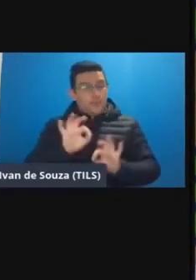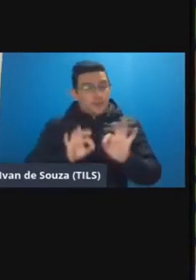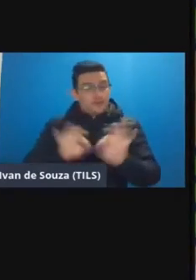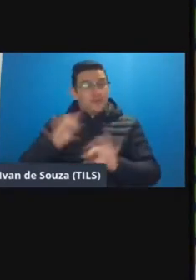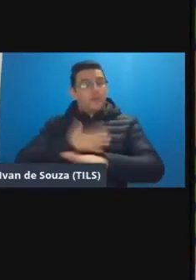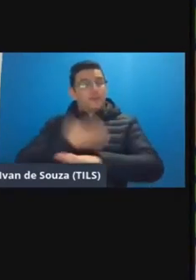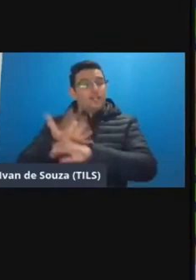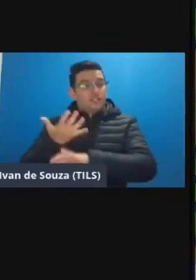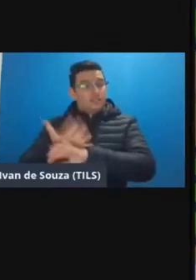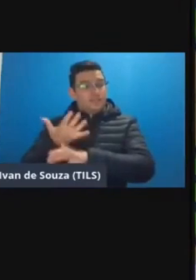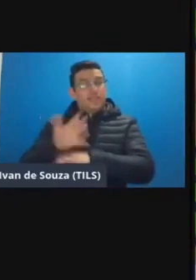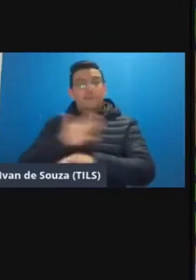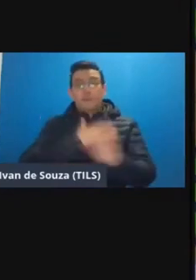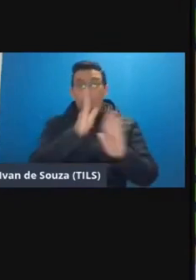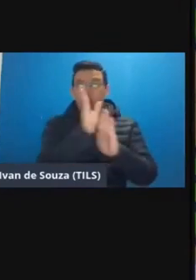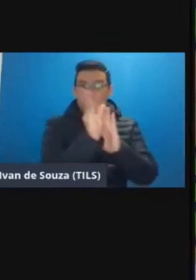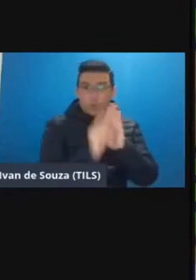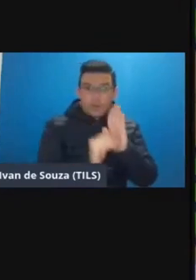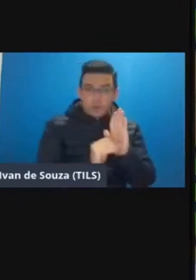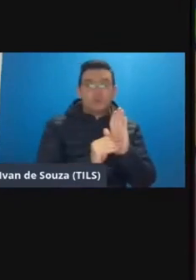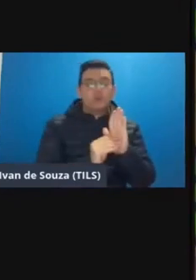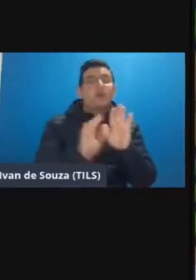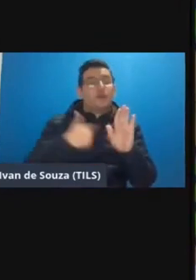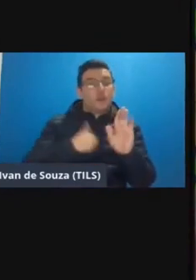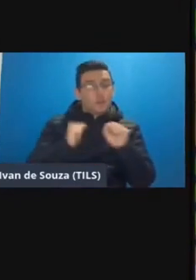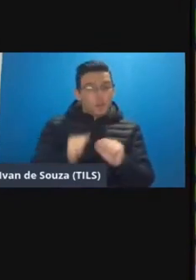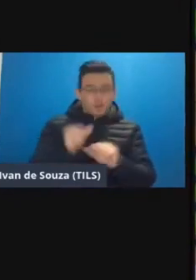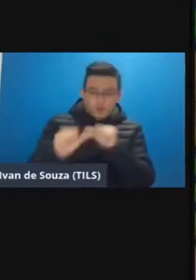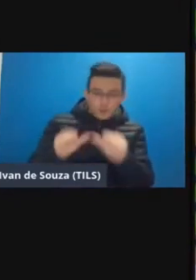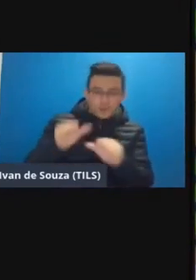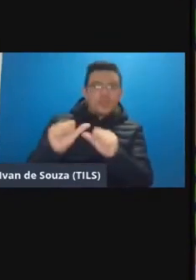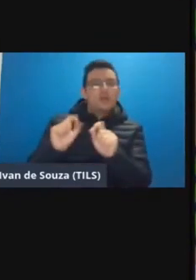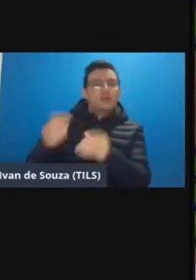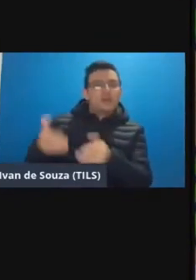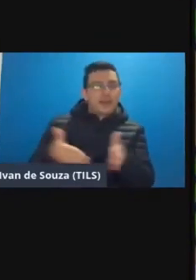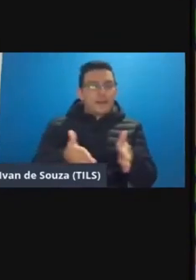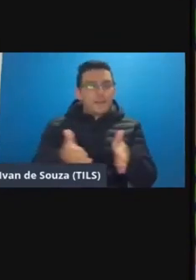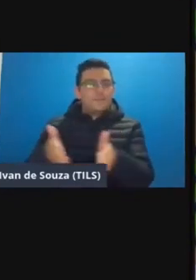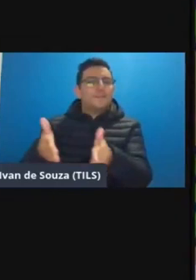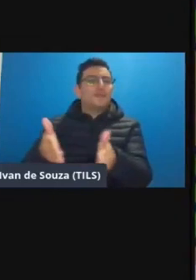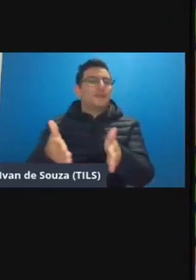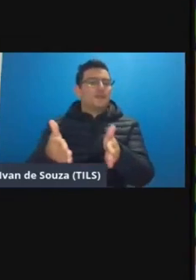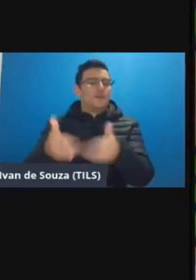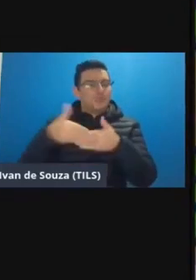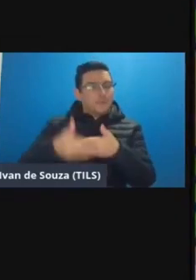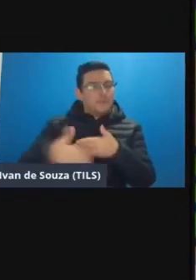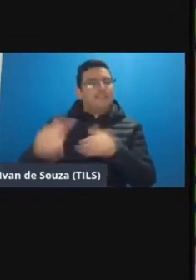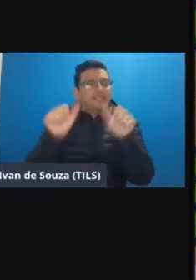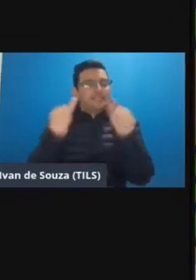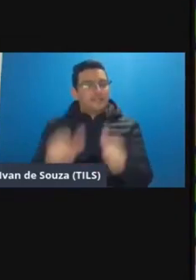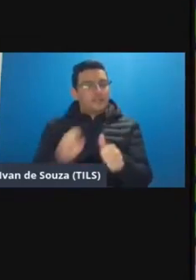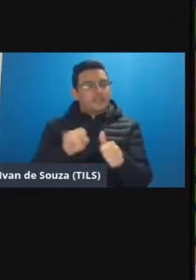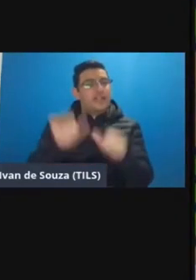disciplina para o meu conteúdo né e aí eu posso ir mudando né o caminho ao longo desse percurso a partir dessa avaliação se eu deixo a